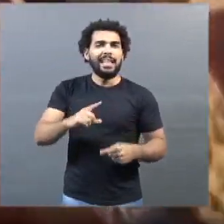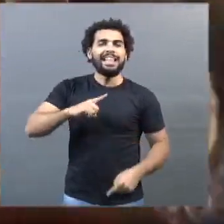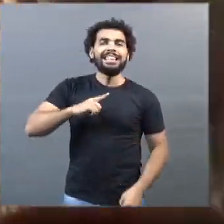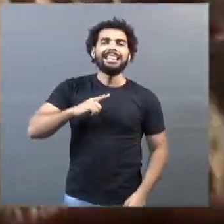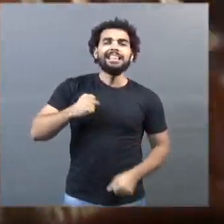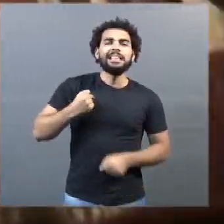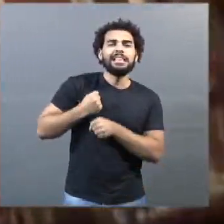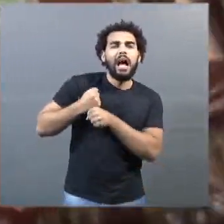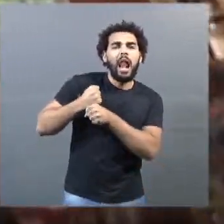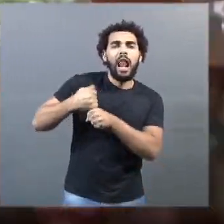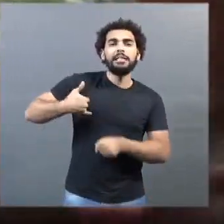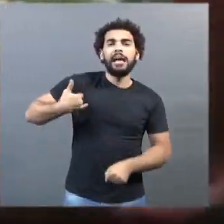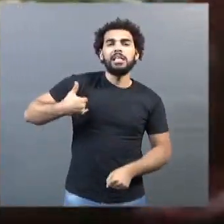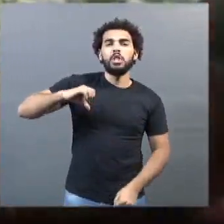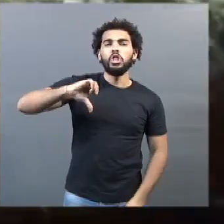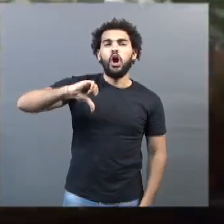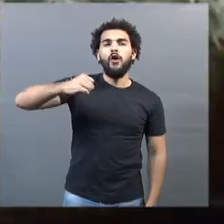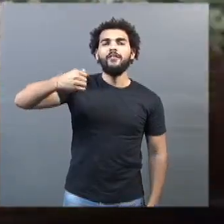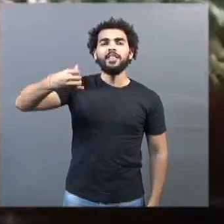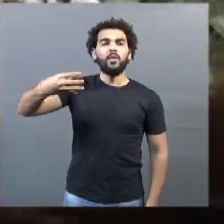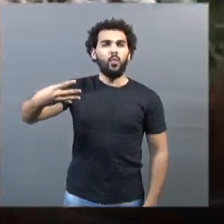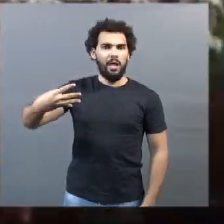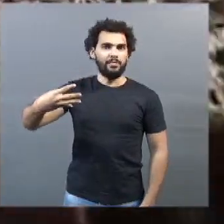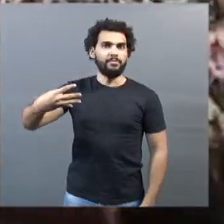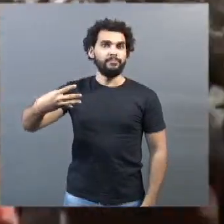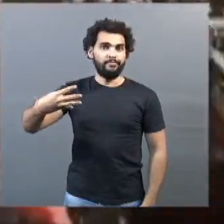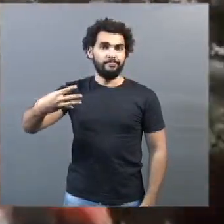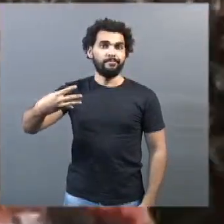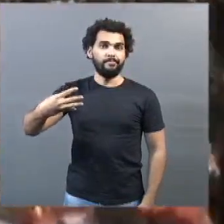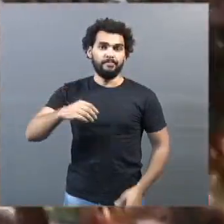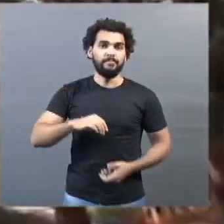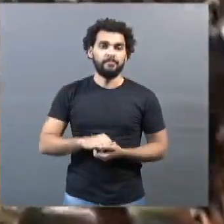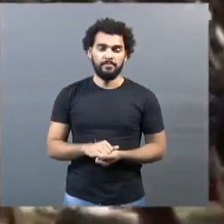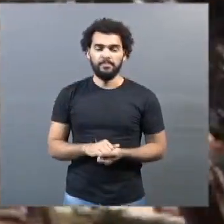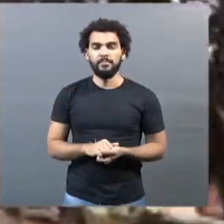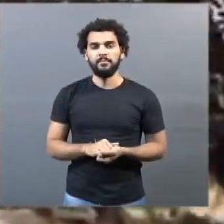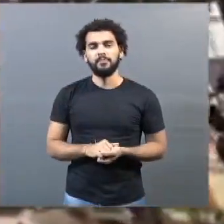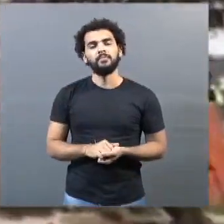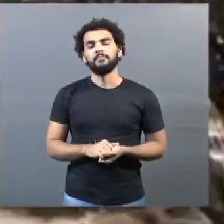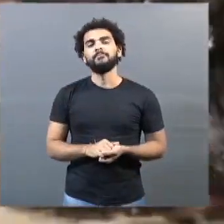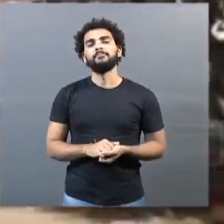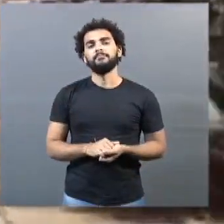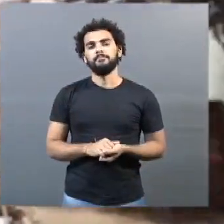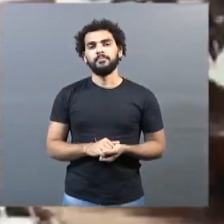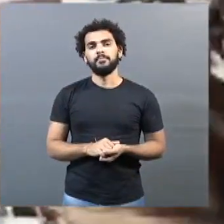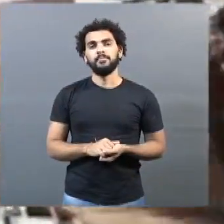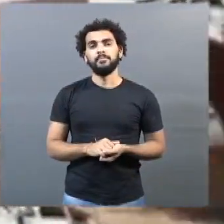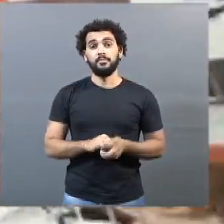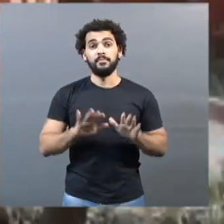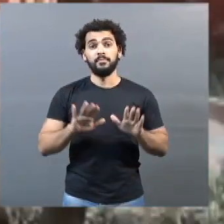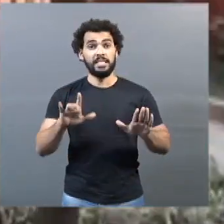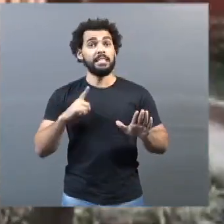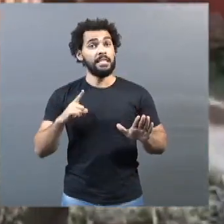carrega o peso do seu tempo e que tem atendido a comunidade de diversas